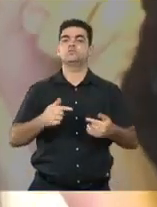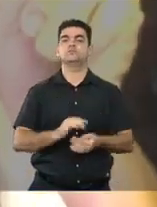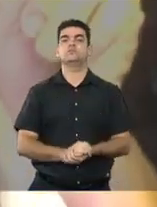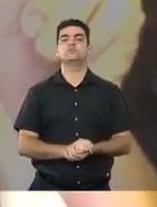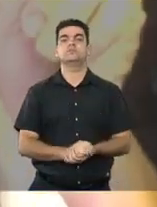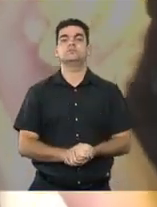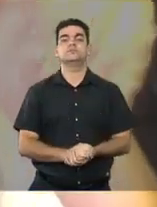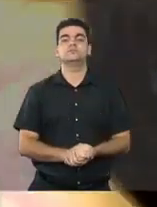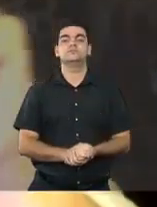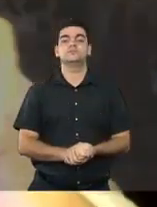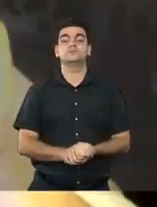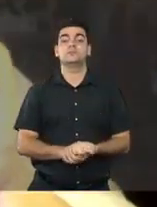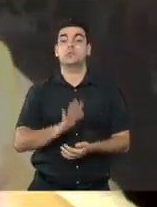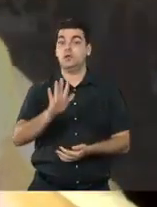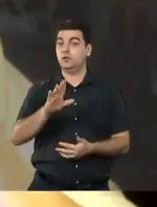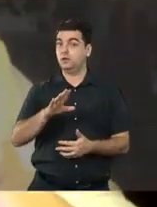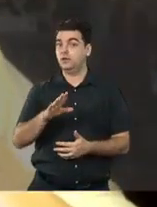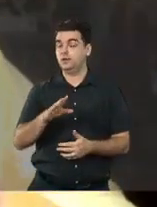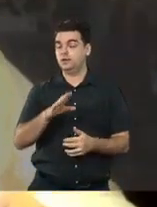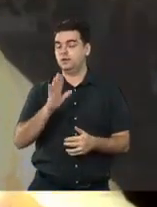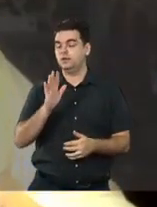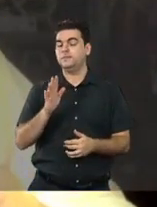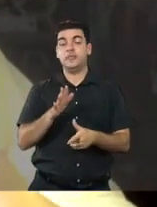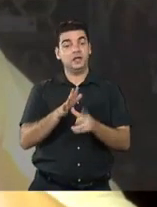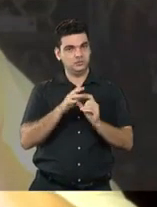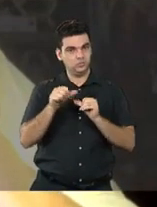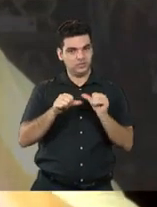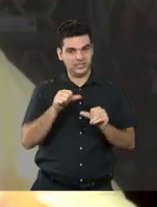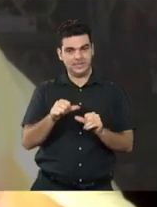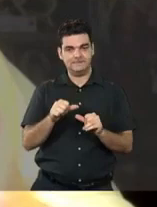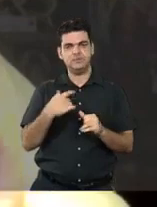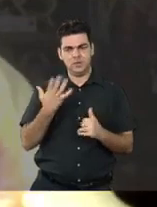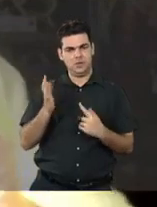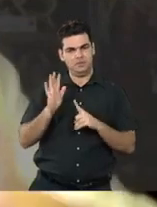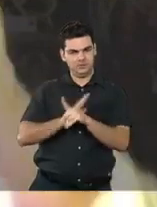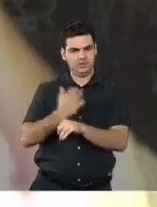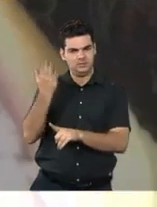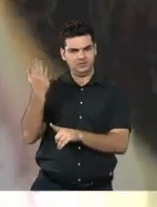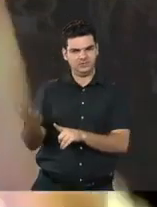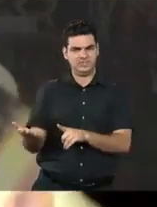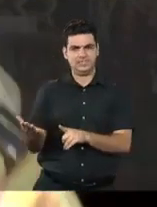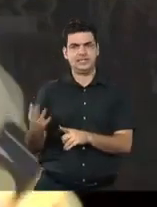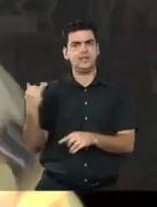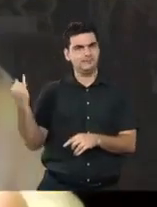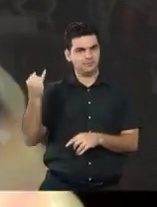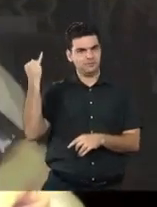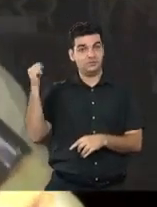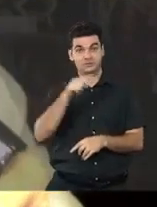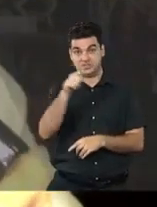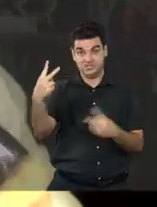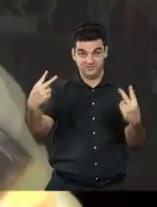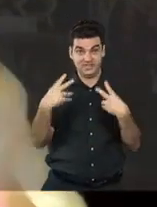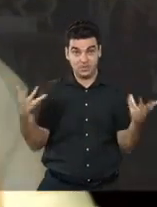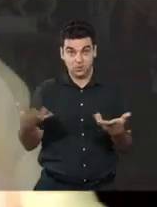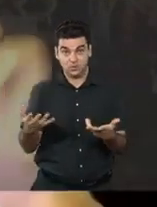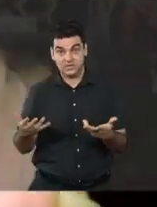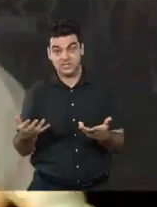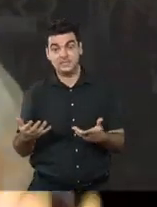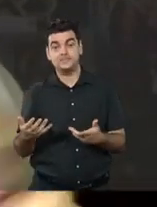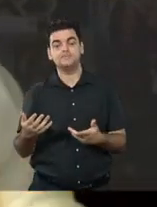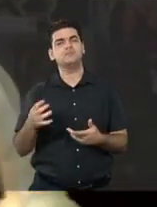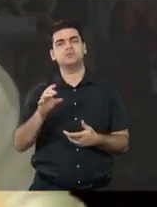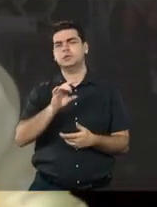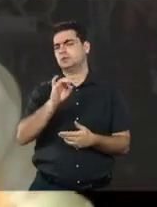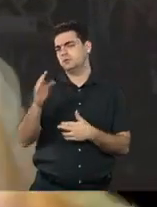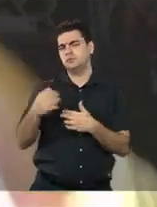bola para a Joênia, eu só queria te fazer uma pergunta em relação a isso, porque eu acho que vai ser muito importante para todas que estão nos assistindo agora, todas e